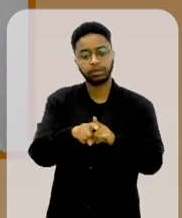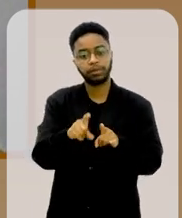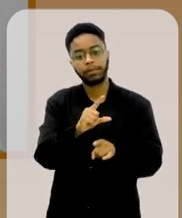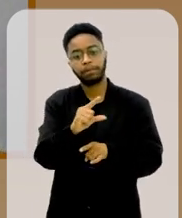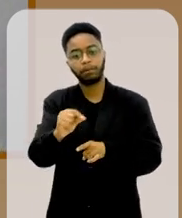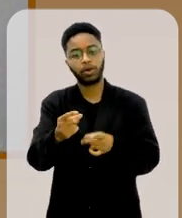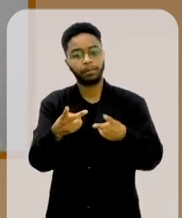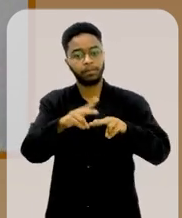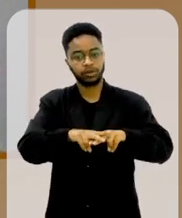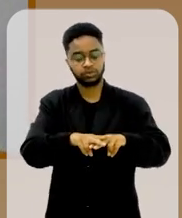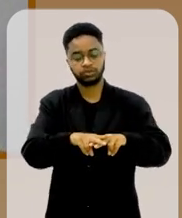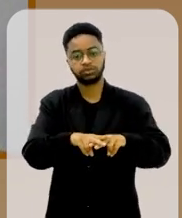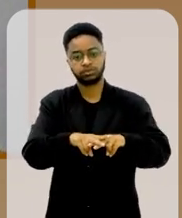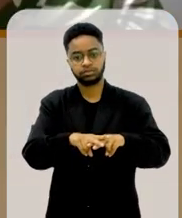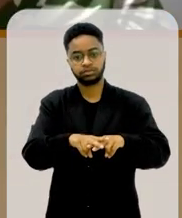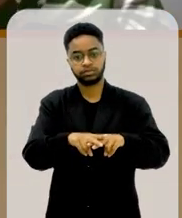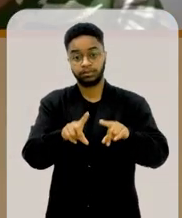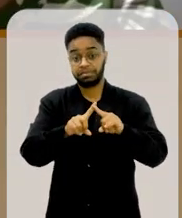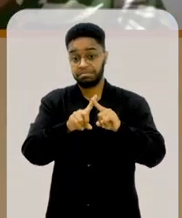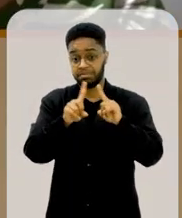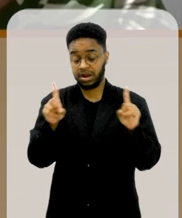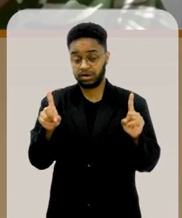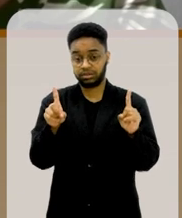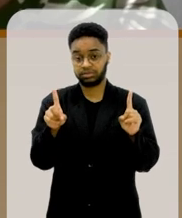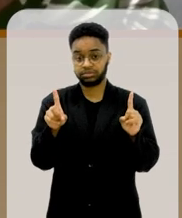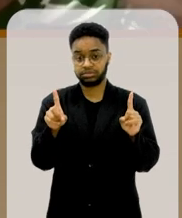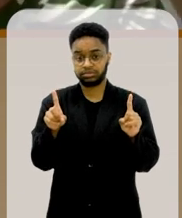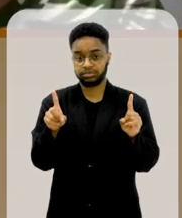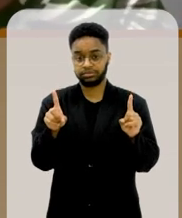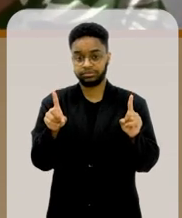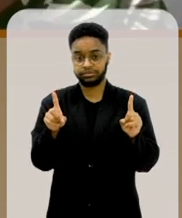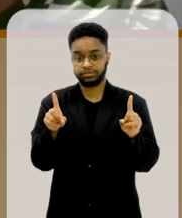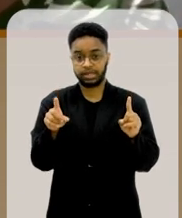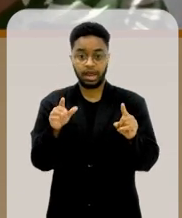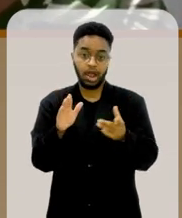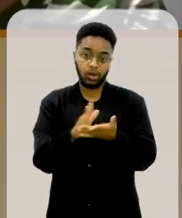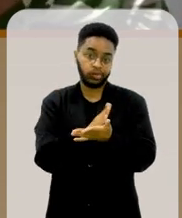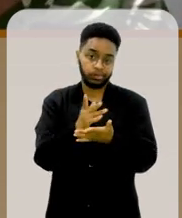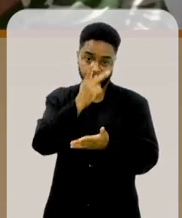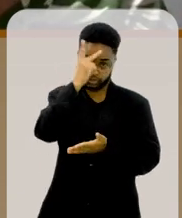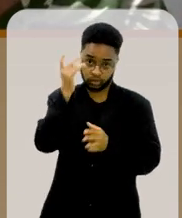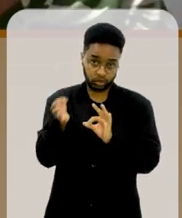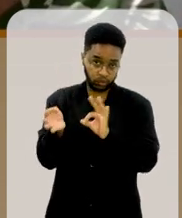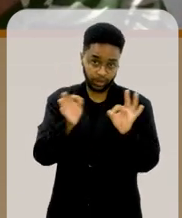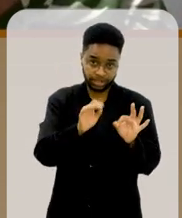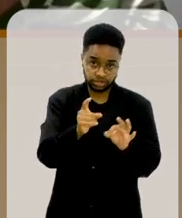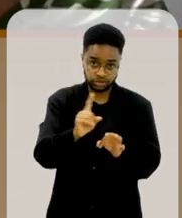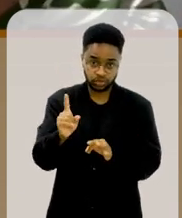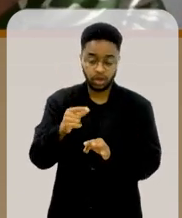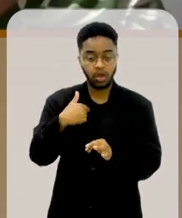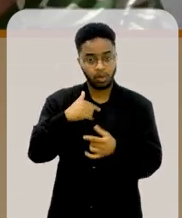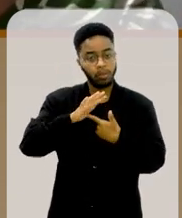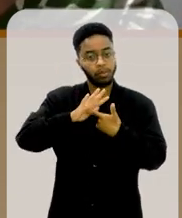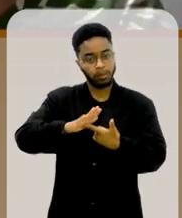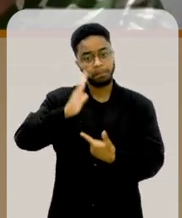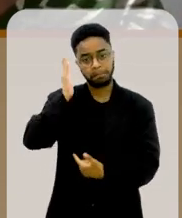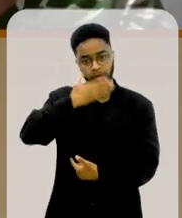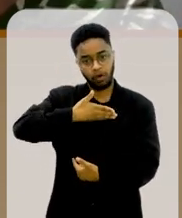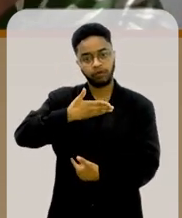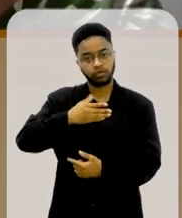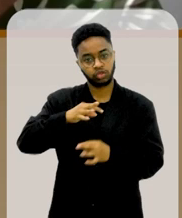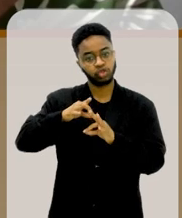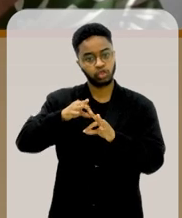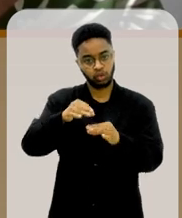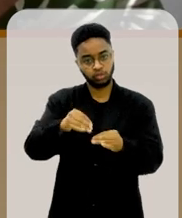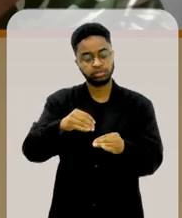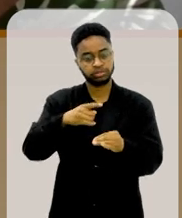do julgamento preso. Mas, como nem todo mundo assistiu o julgamento, ali estavam as provas